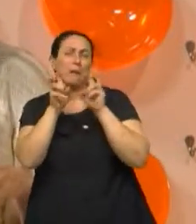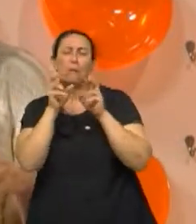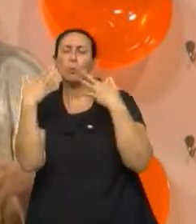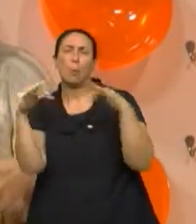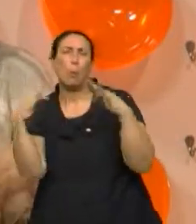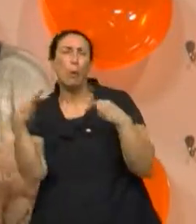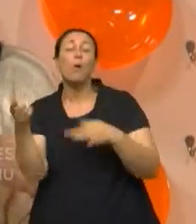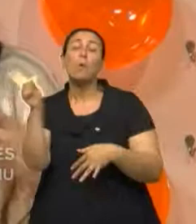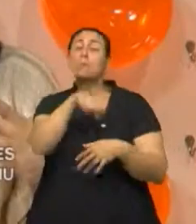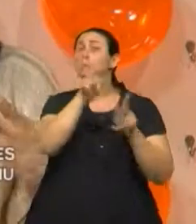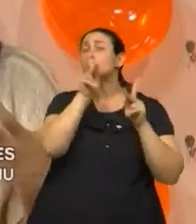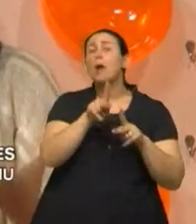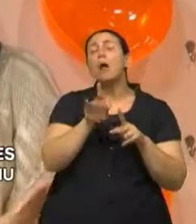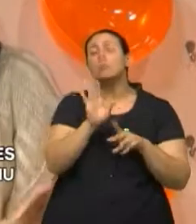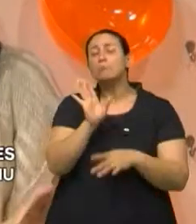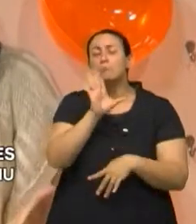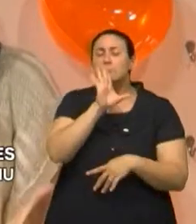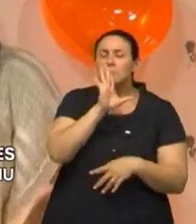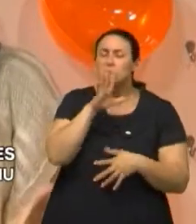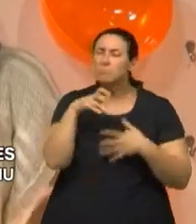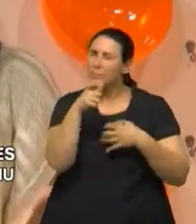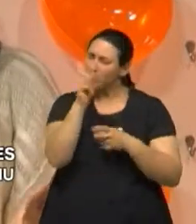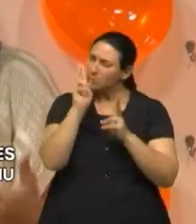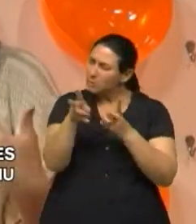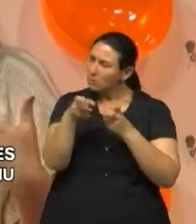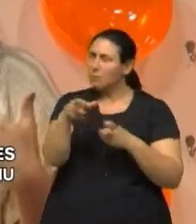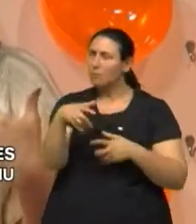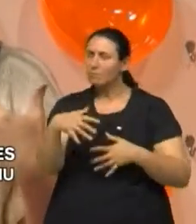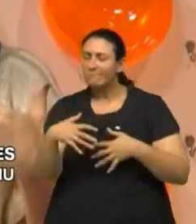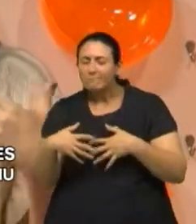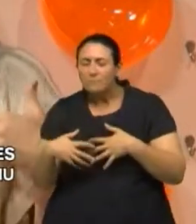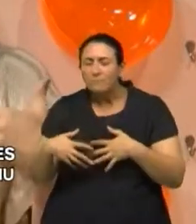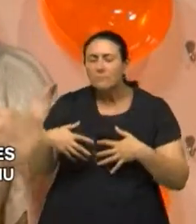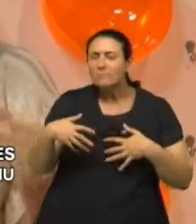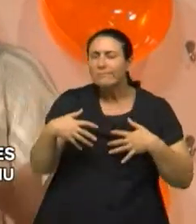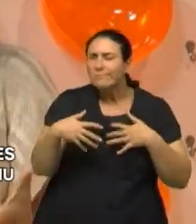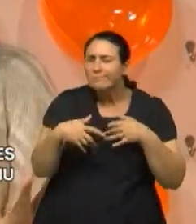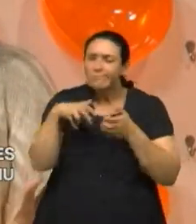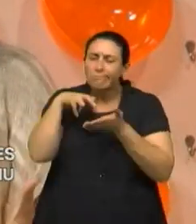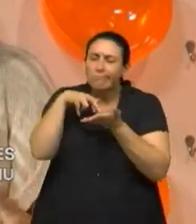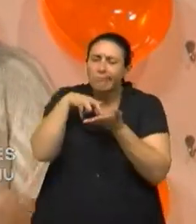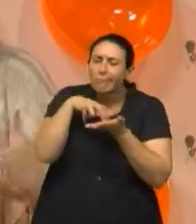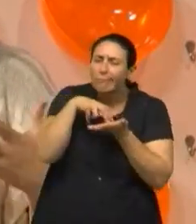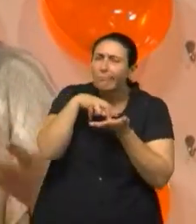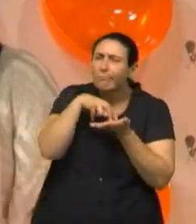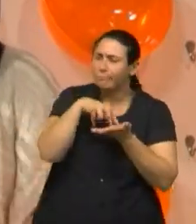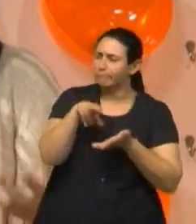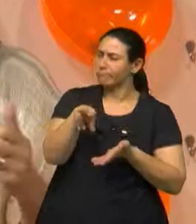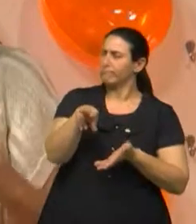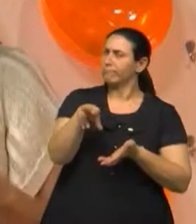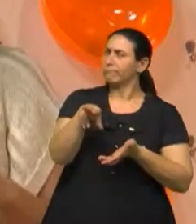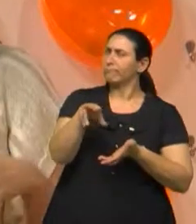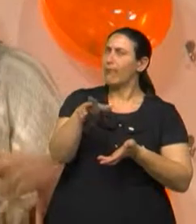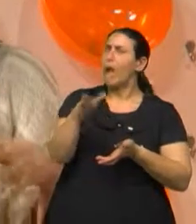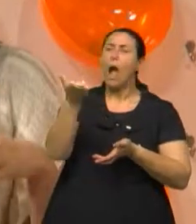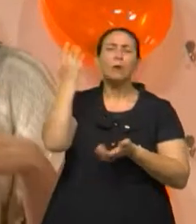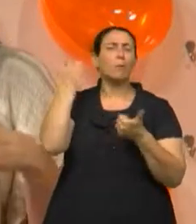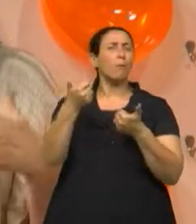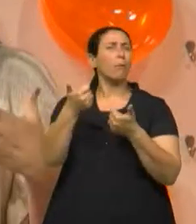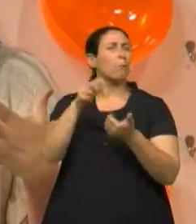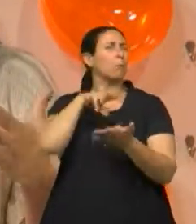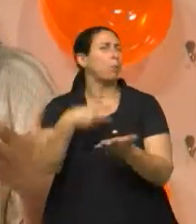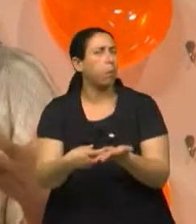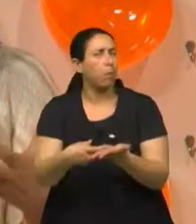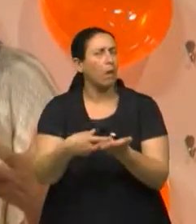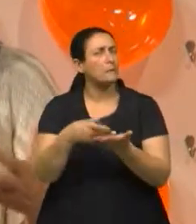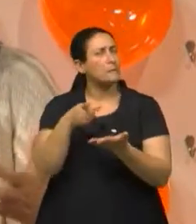pessoa ficou com alguma dificuldade em movimentar algum dos membros que bateu na queda, um braço ou uma perna, se